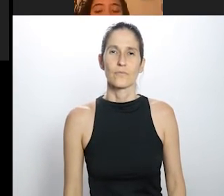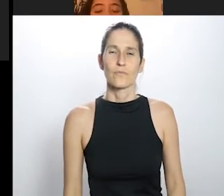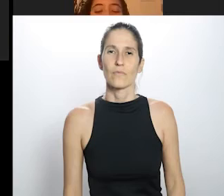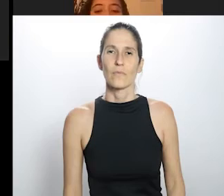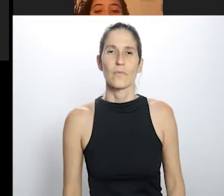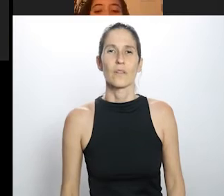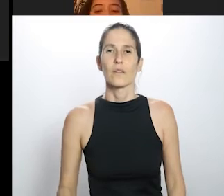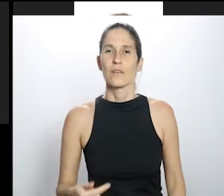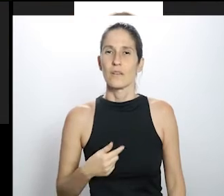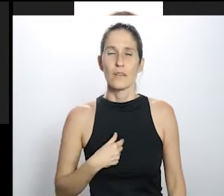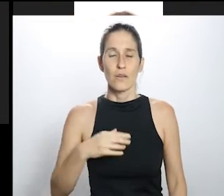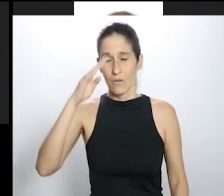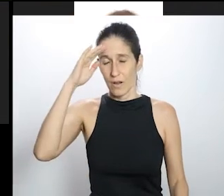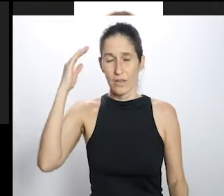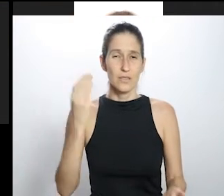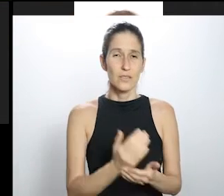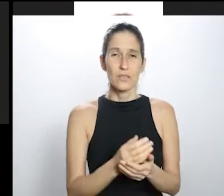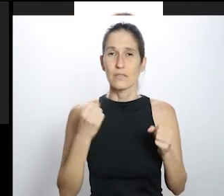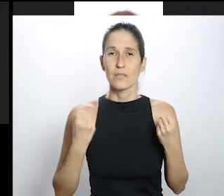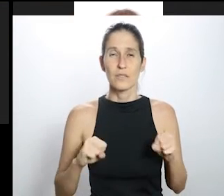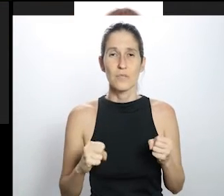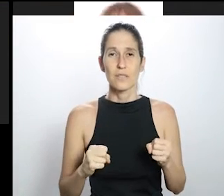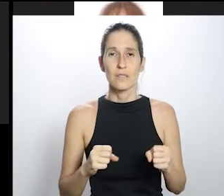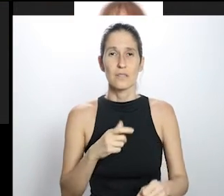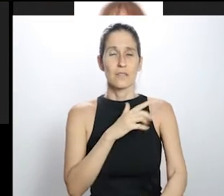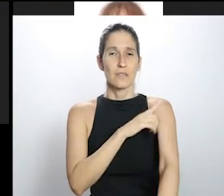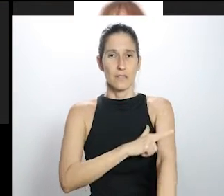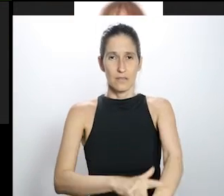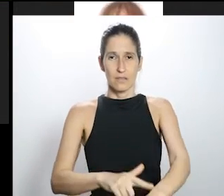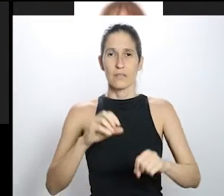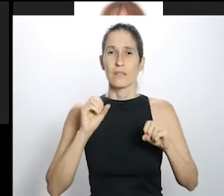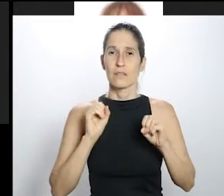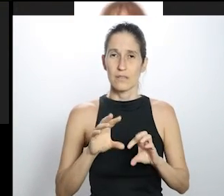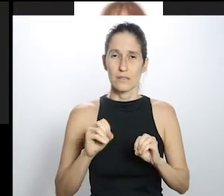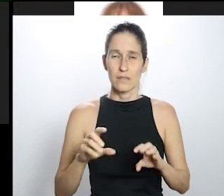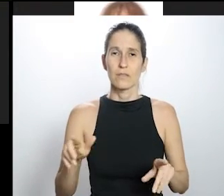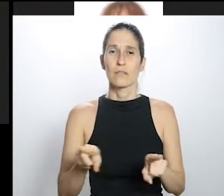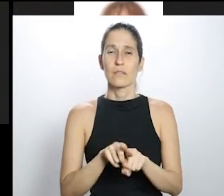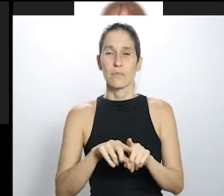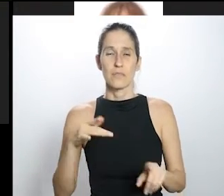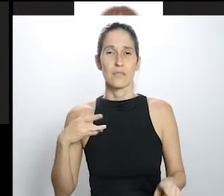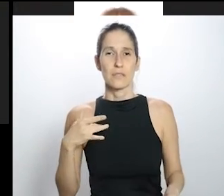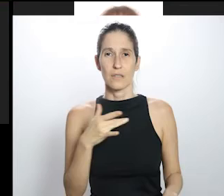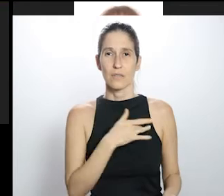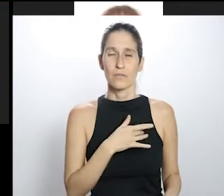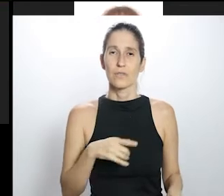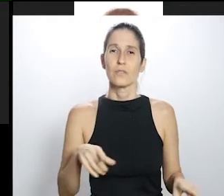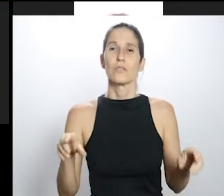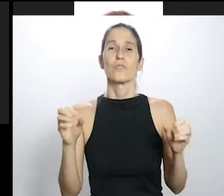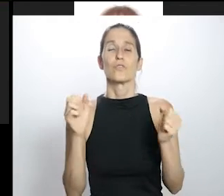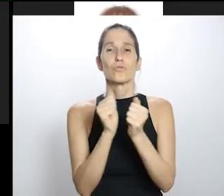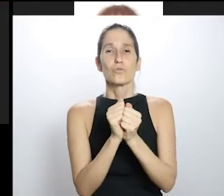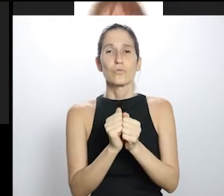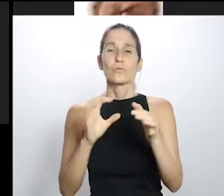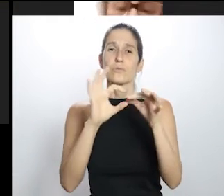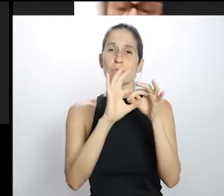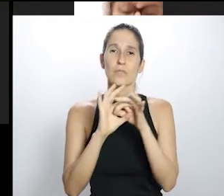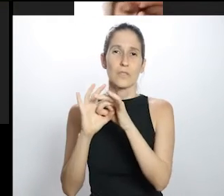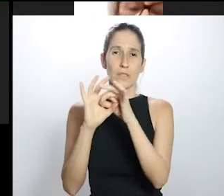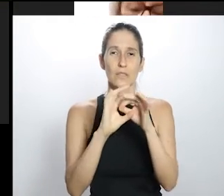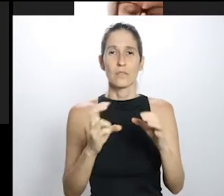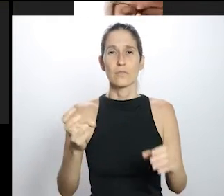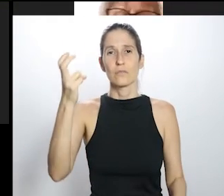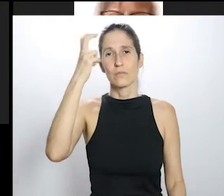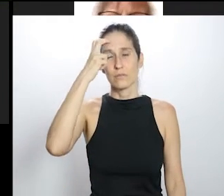também, é a mesma lógica que eu utilizo para a educação e para a saúde, porque a gente está tratando de saúde e de educação o tempo todo,